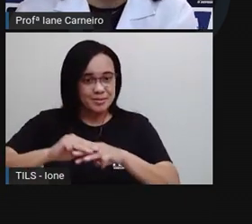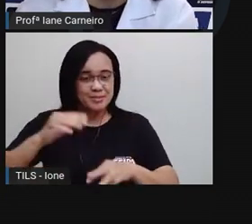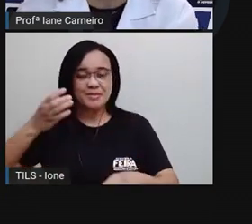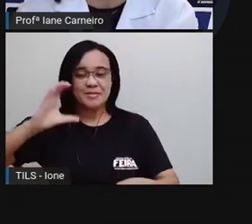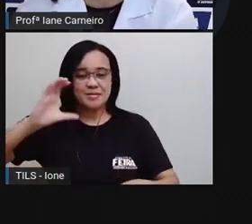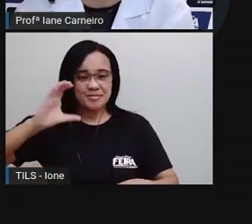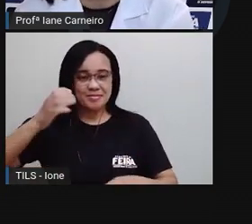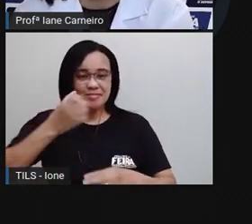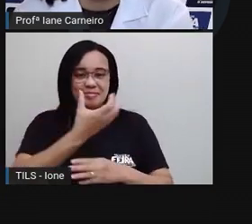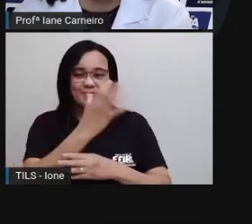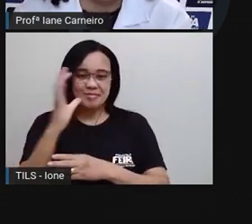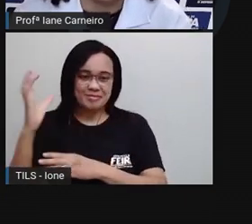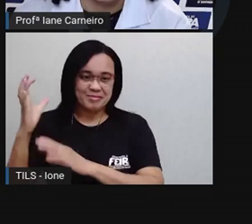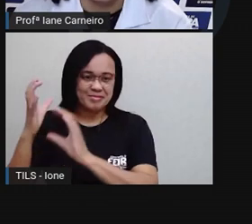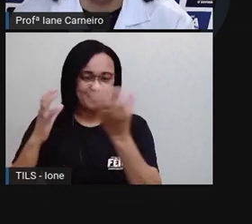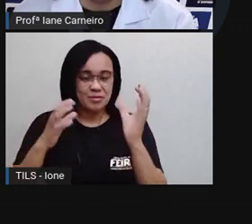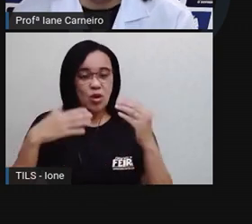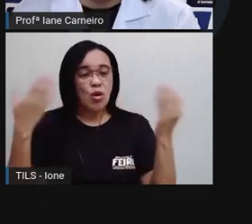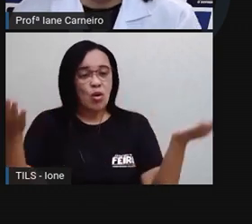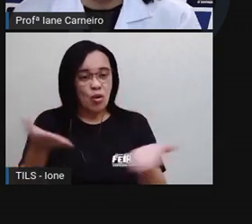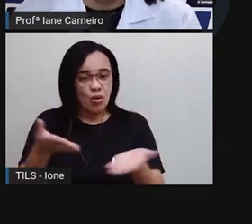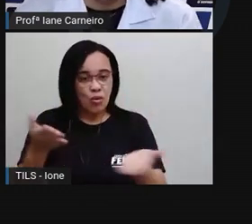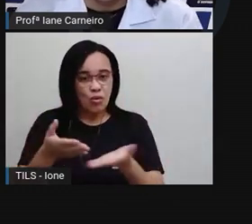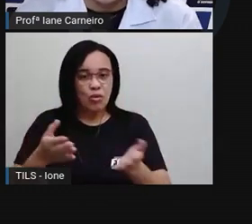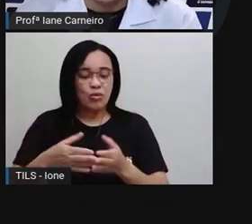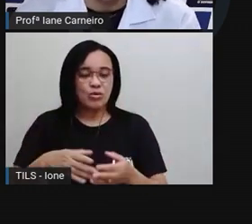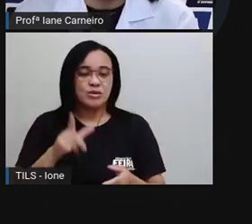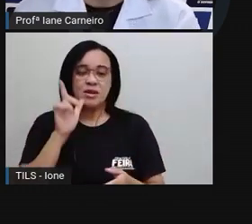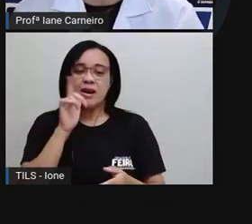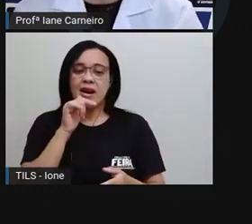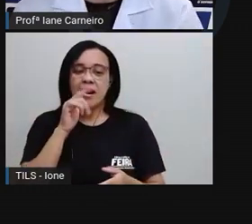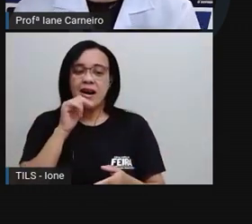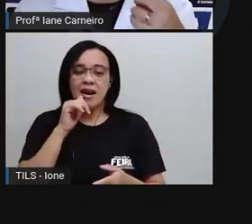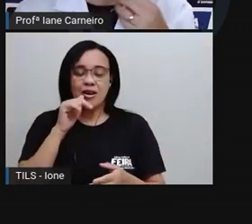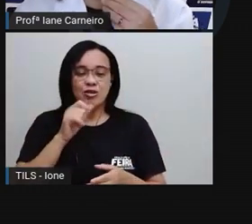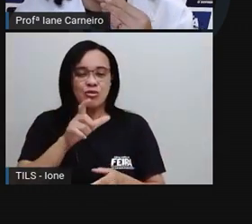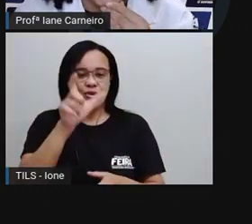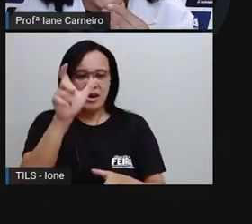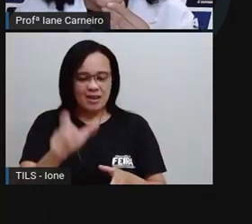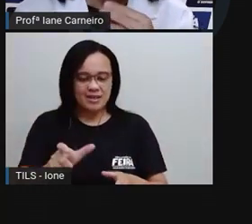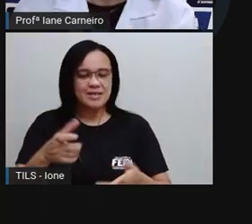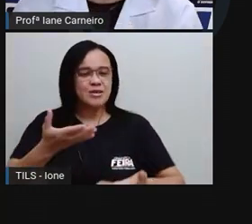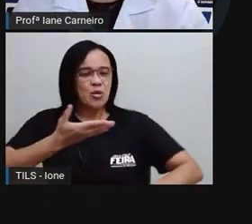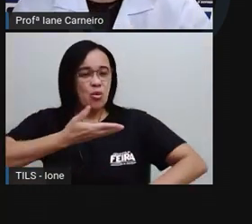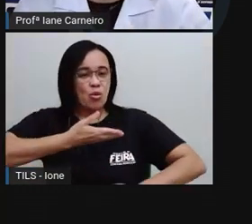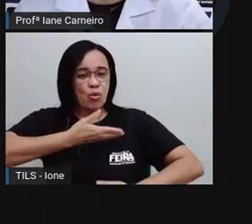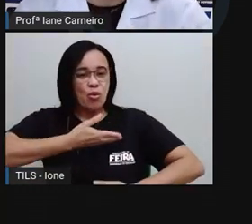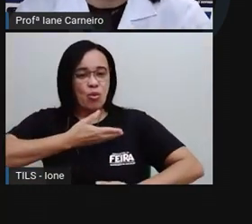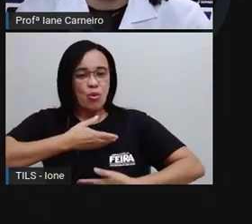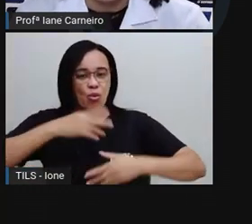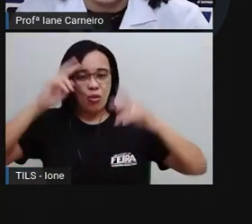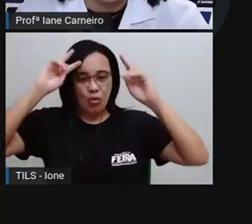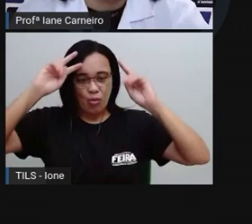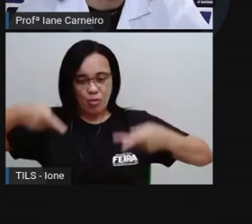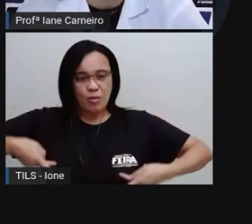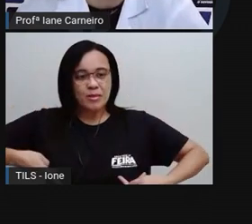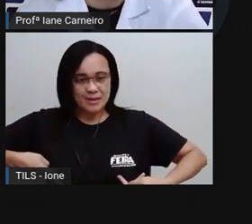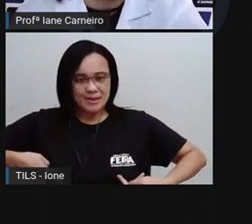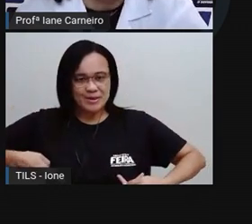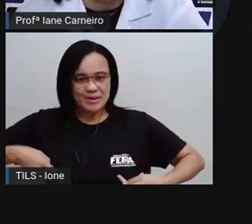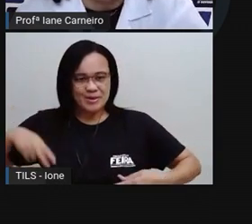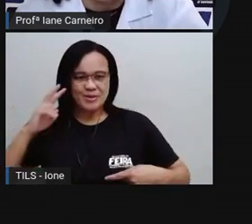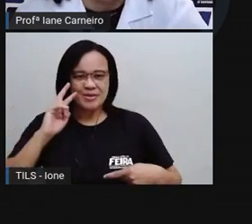a água e o corpo humano, tá joia? Então vamos lá? Olha a Pró colocou aqui uma imagem dela com